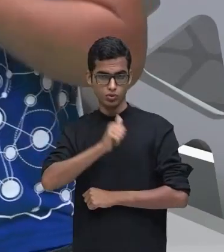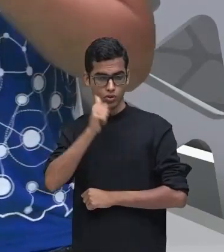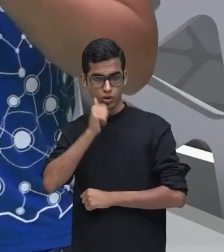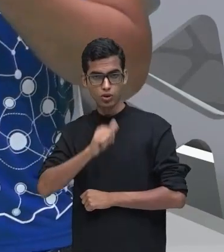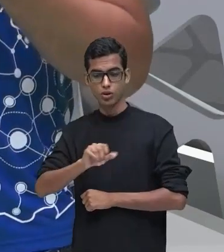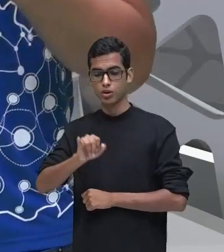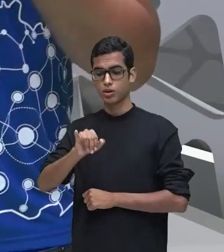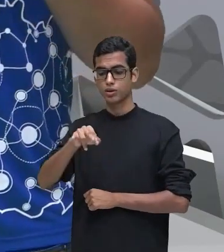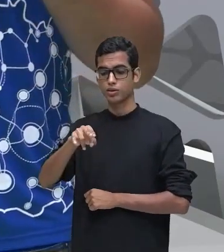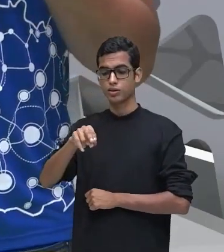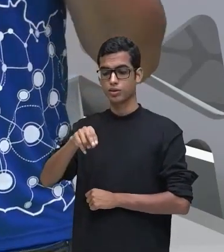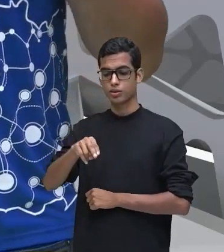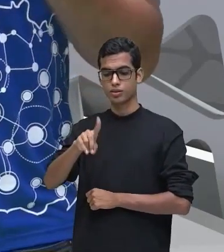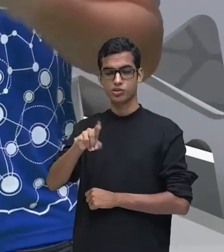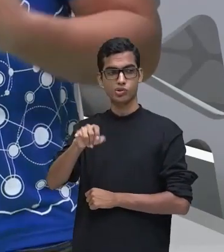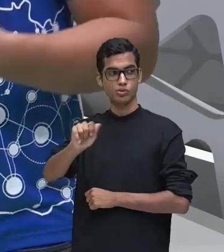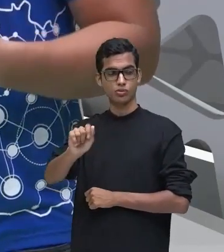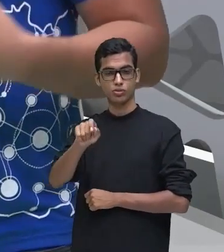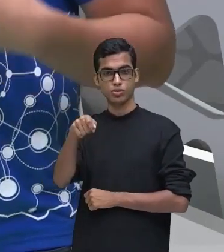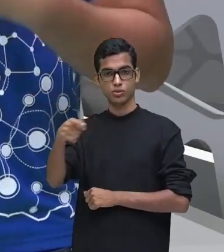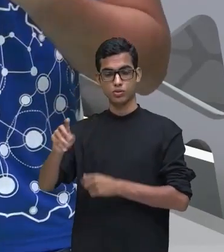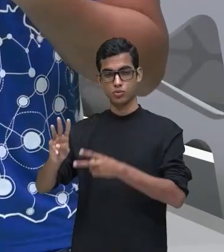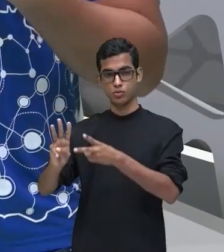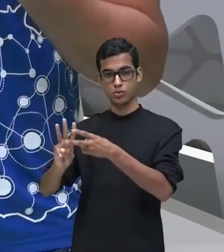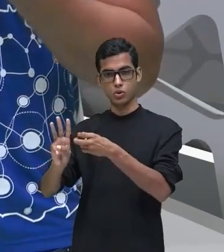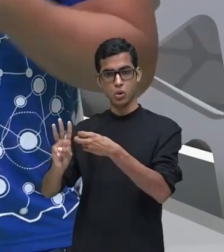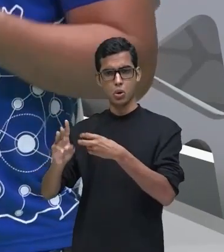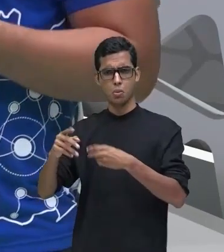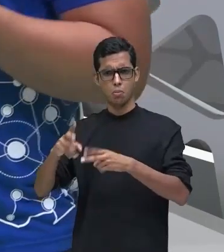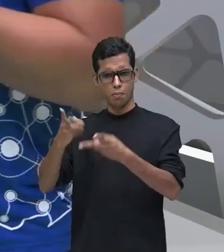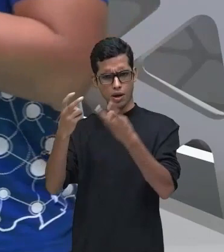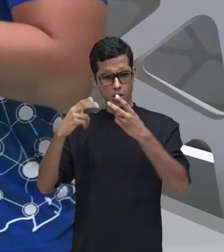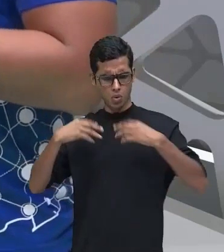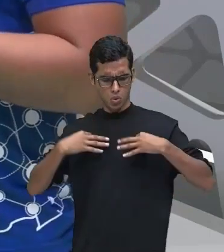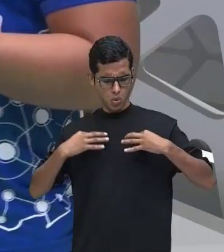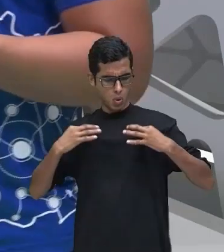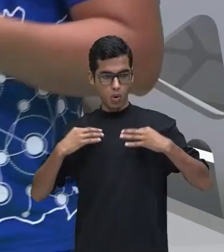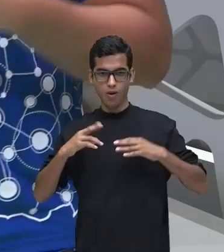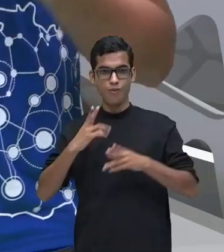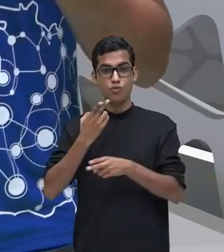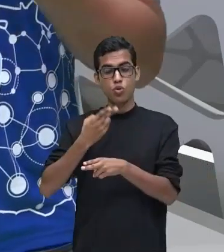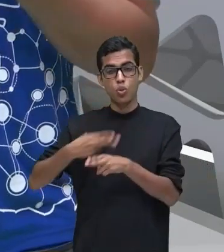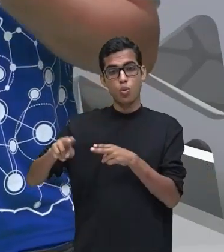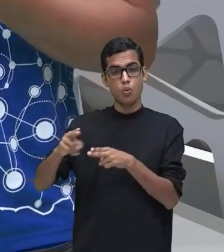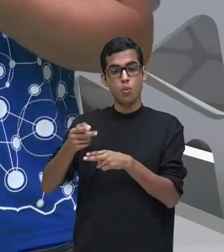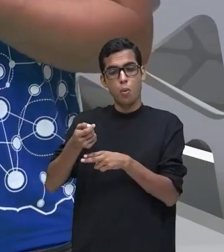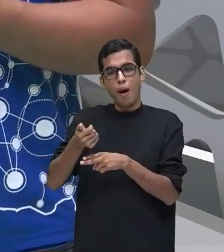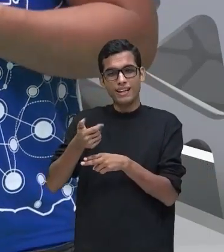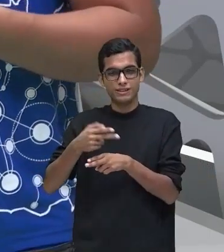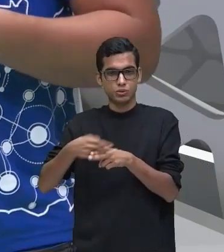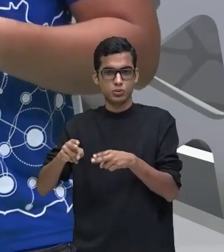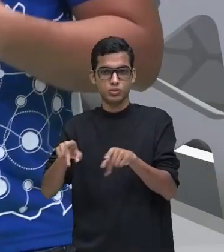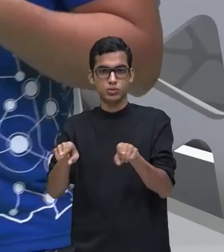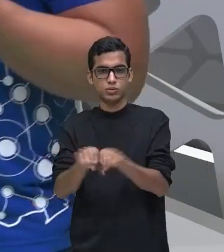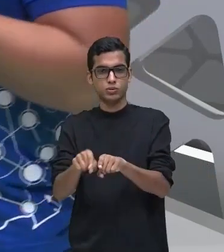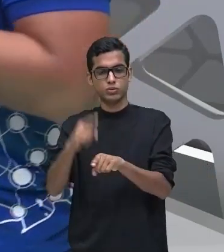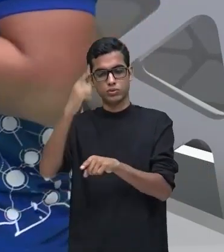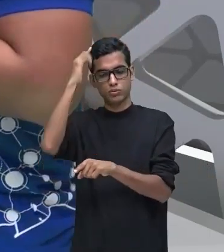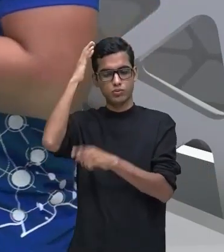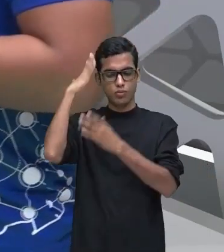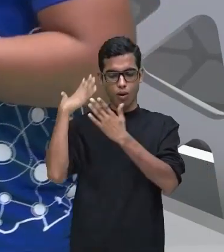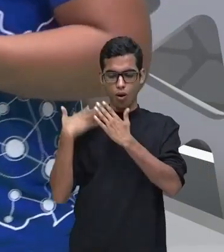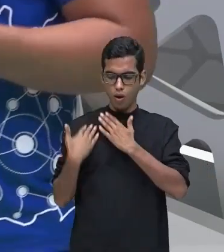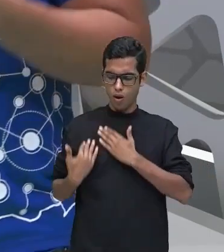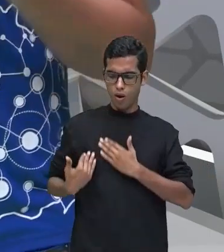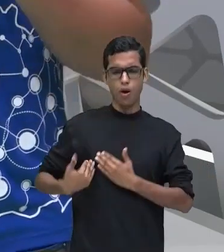índia, certo? Então, perceba que ela não está vestida, ela está com um corpo seminu, cabelos negros, longos, é uma